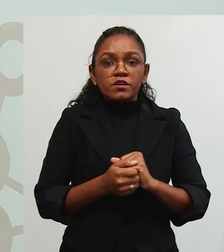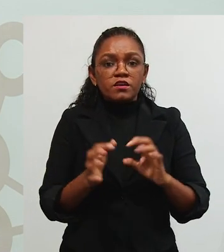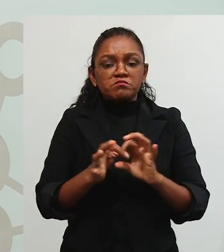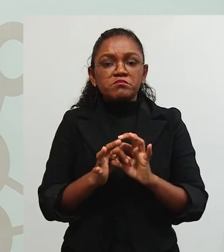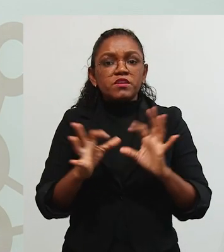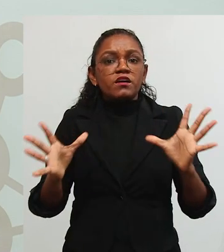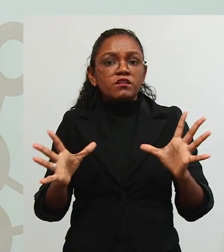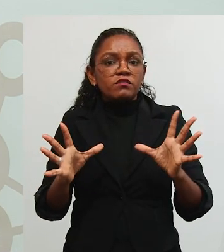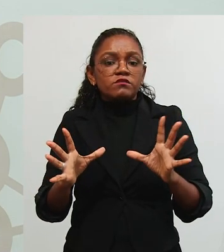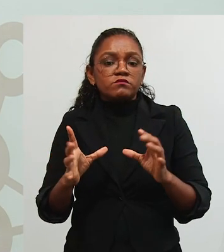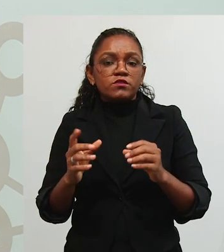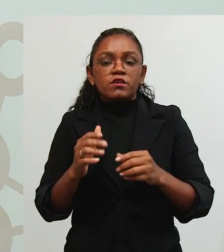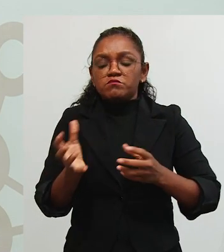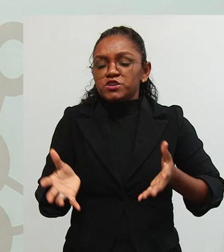ser